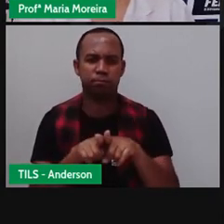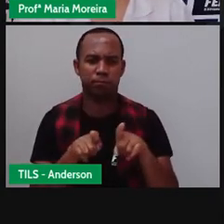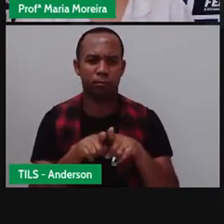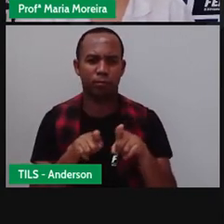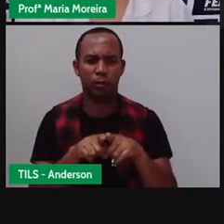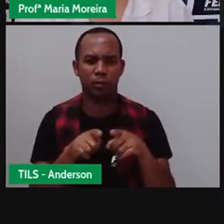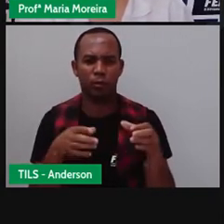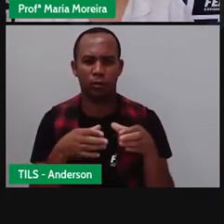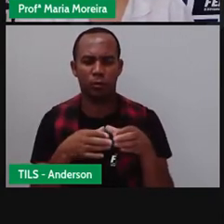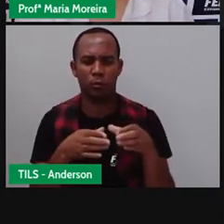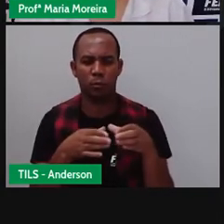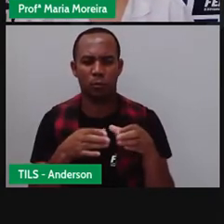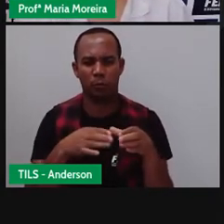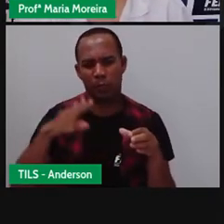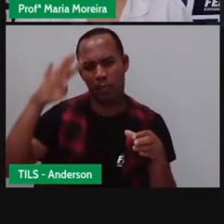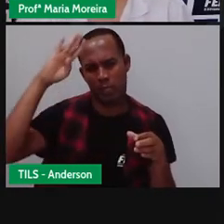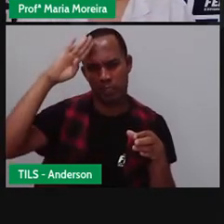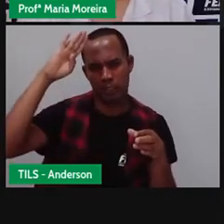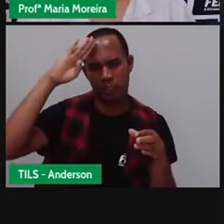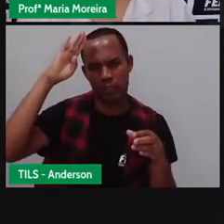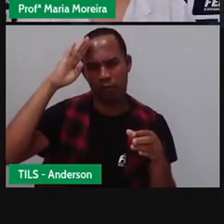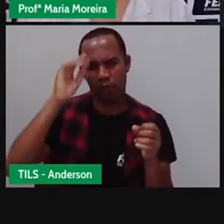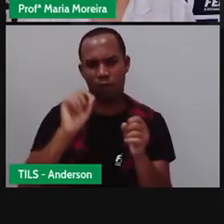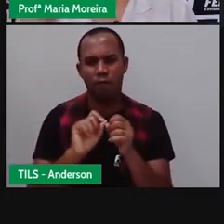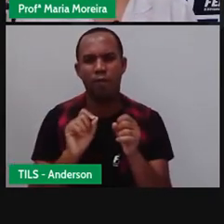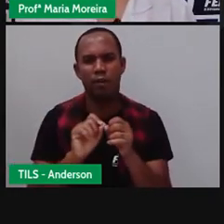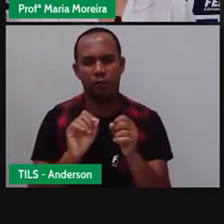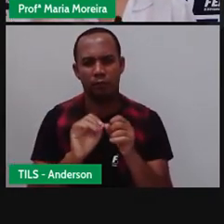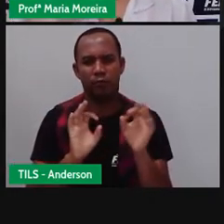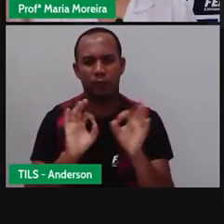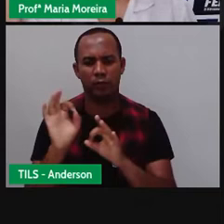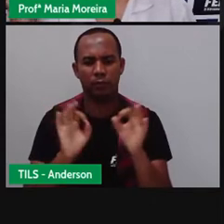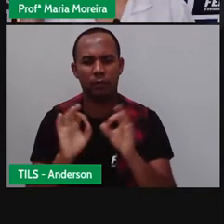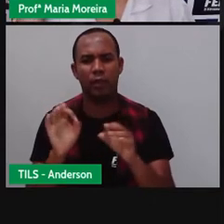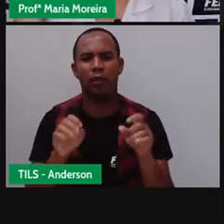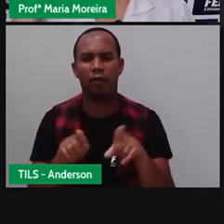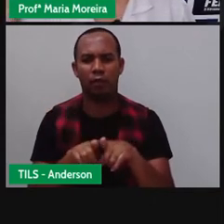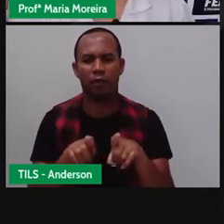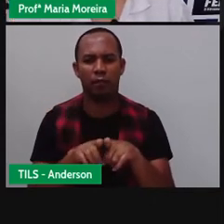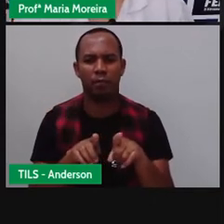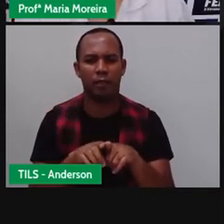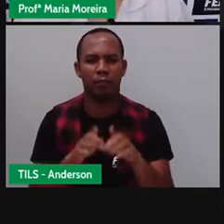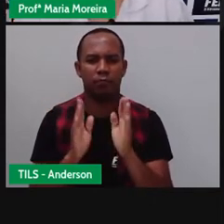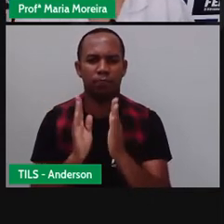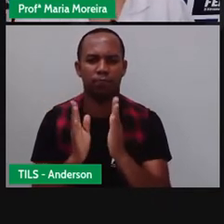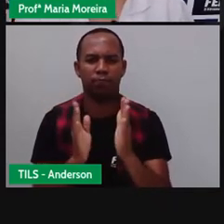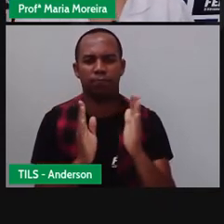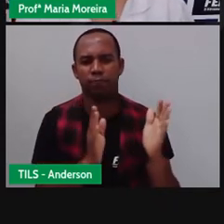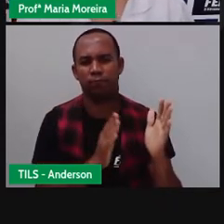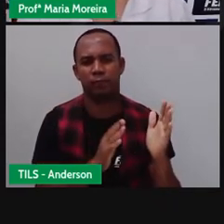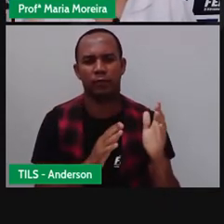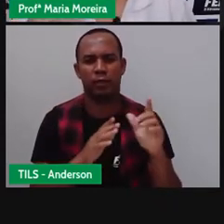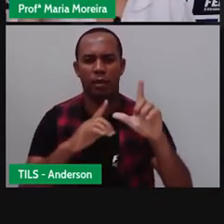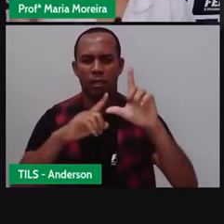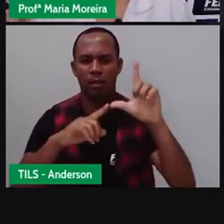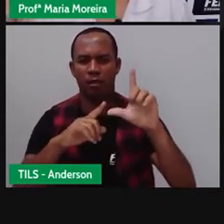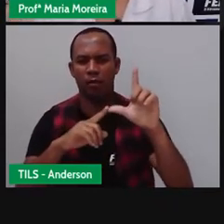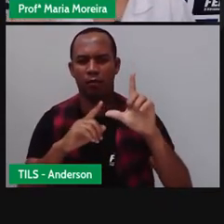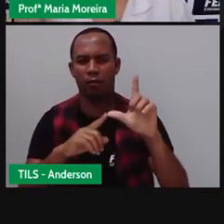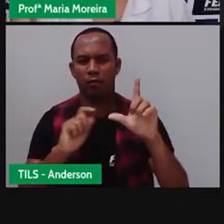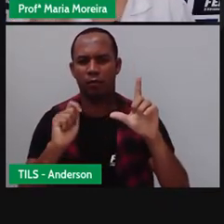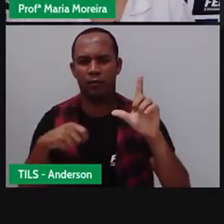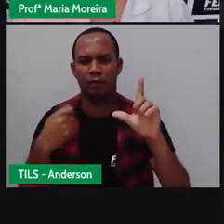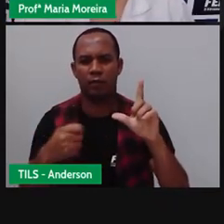sobre esse código Morse. Porque ele é internacional também, tá? Ele, essa sequência aí das letras, né? Da